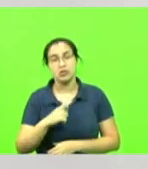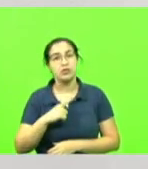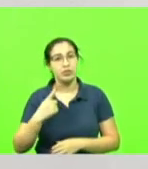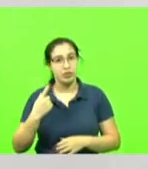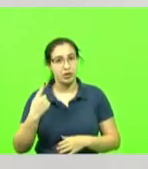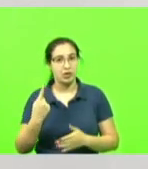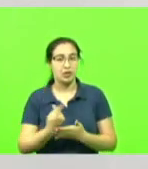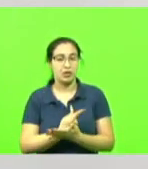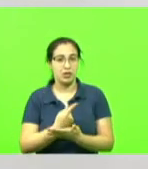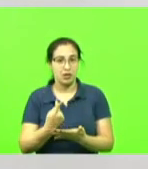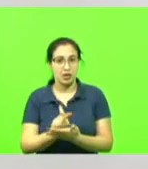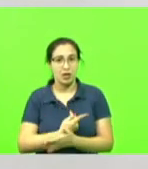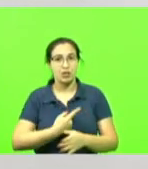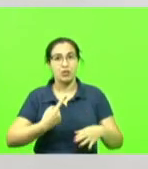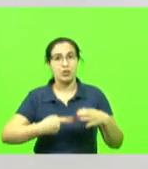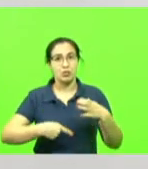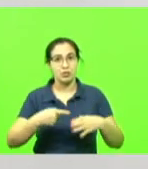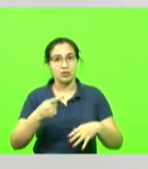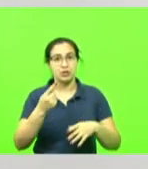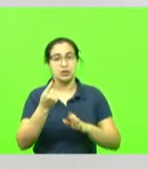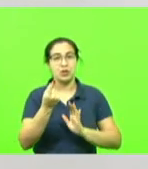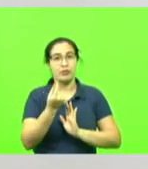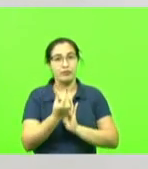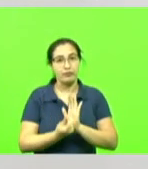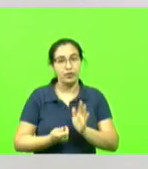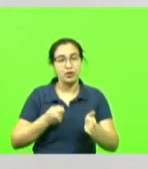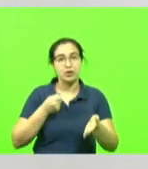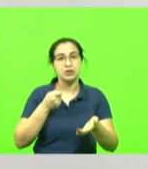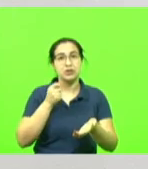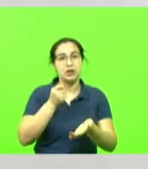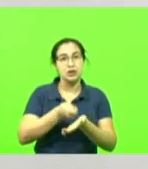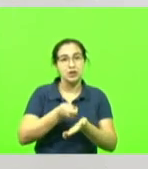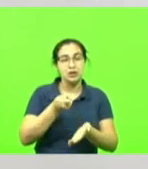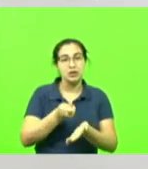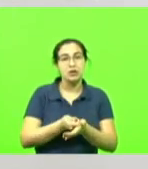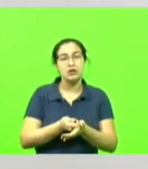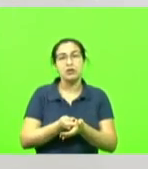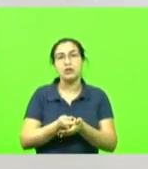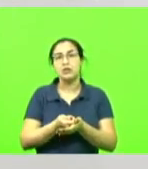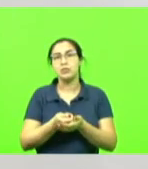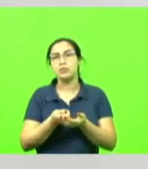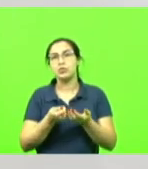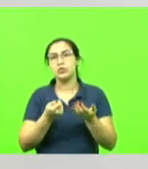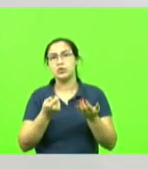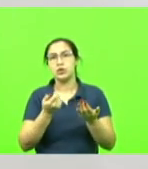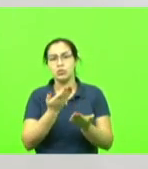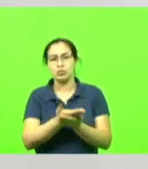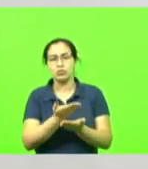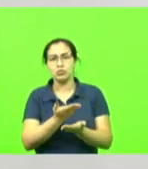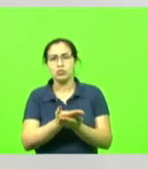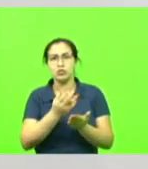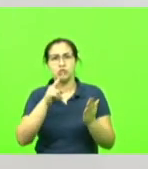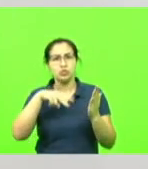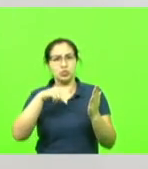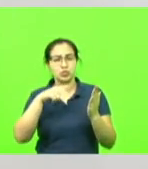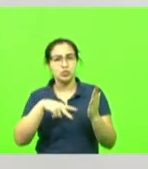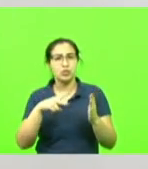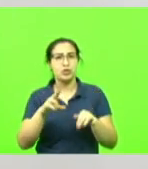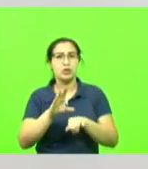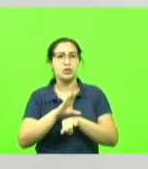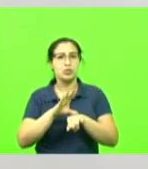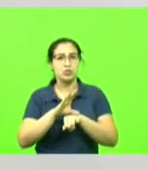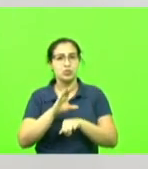Comissão de Finanças e Tributação na interpretação do que veio da Comissão de Constituição e